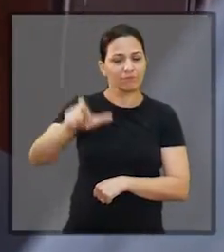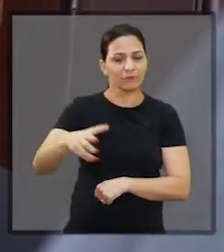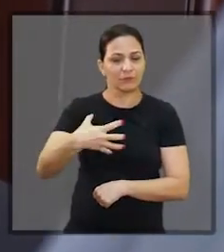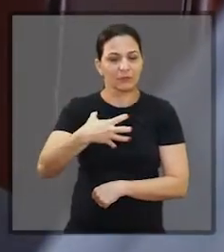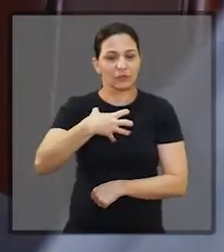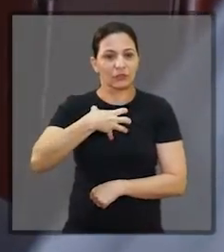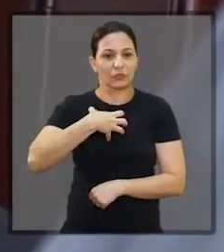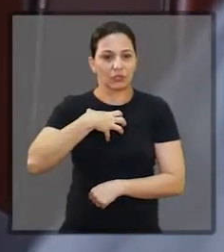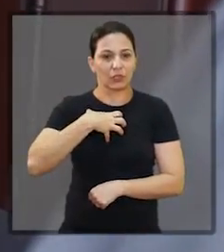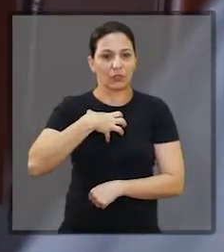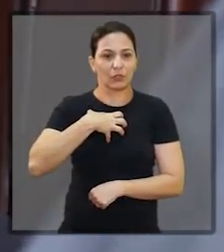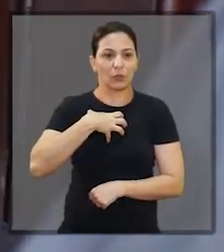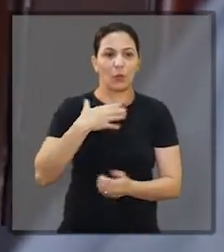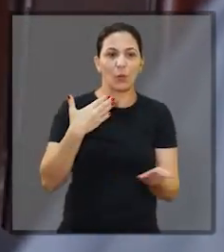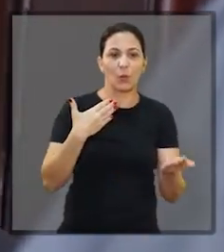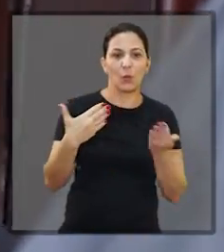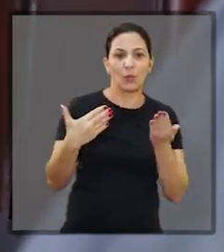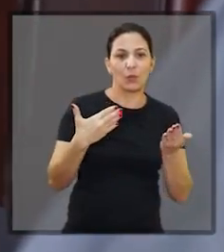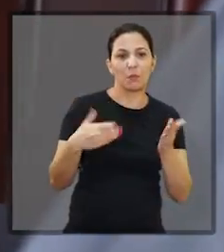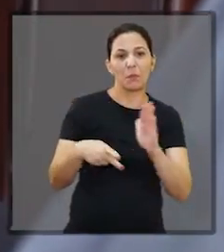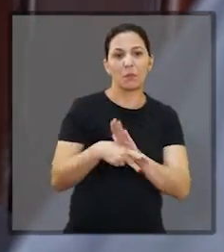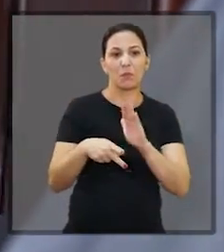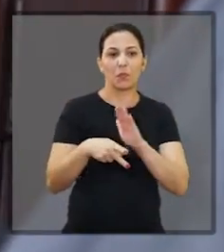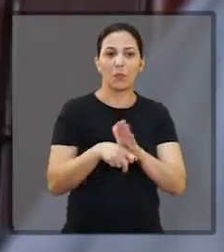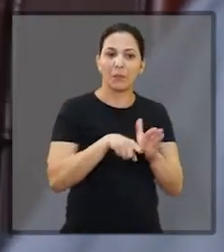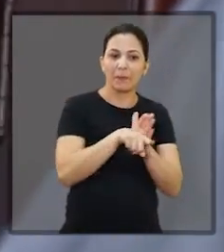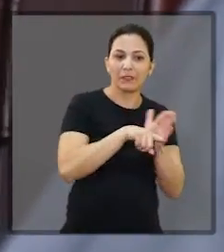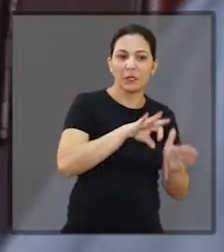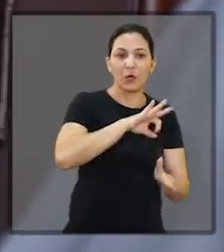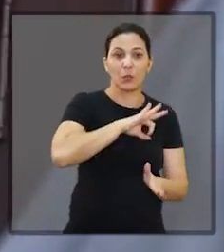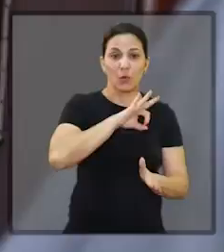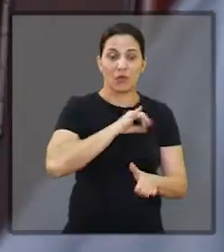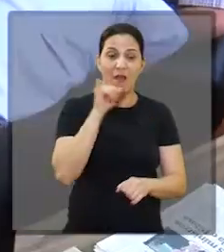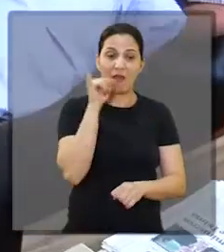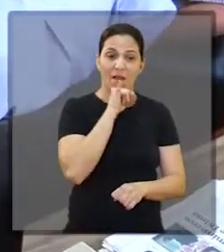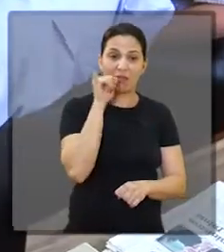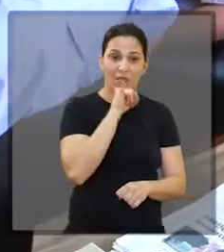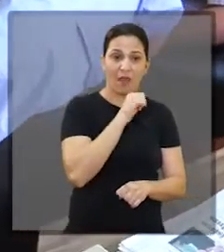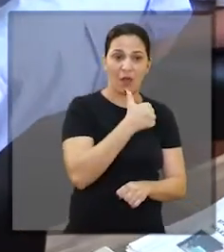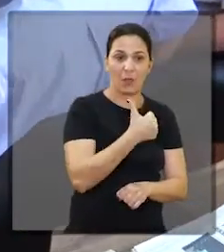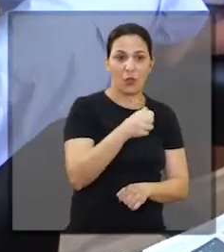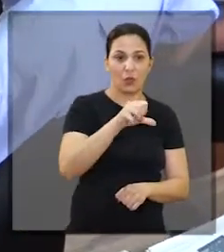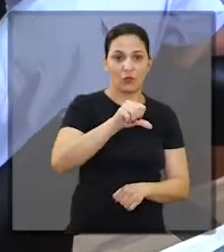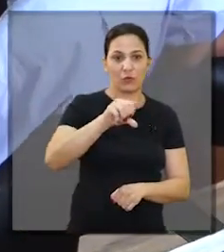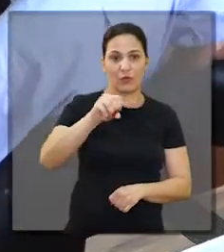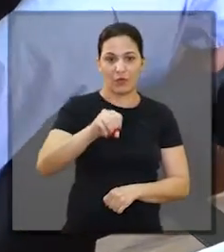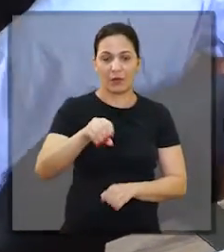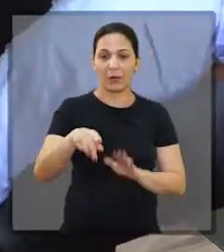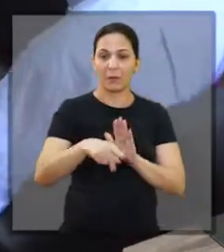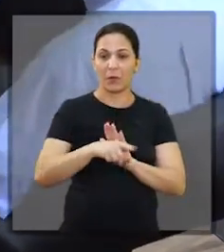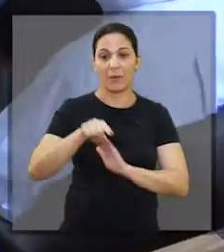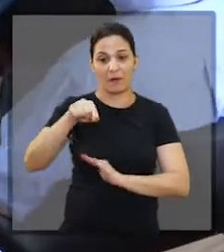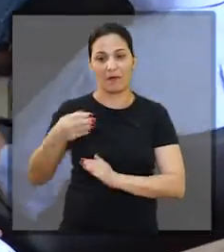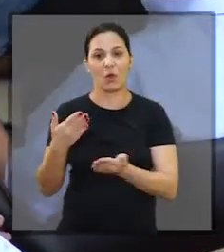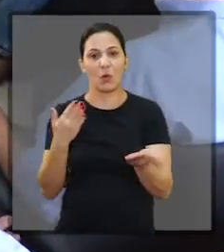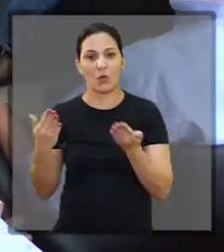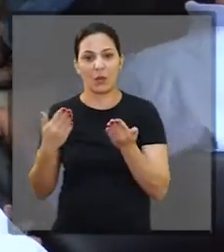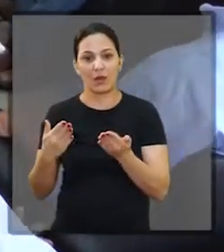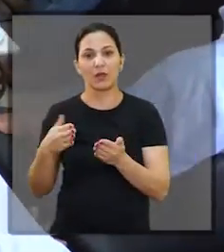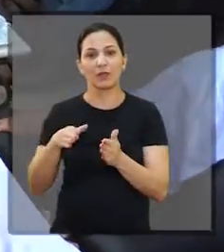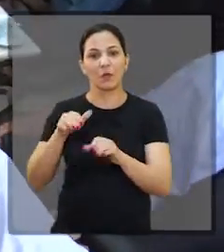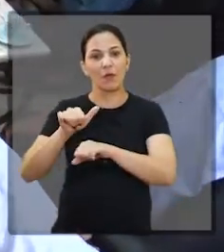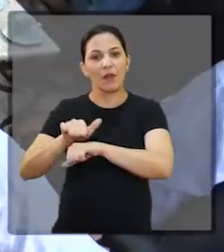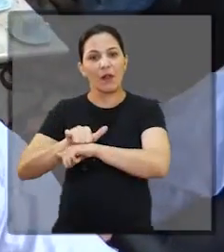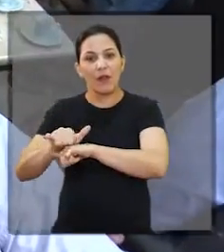cidadania, um paralelo entre a Operação Mãos Limpas da década de 1990 na Itália e a Operação